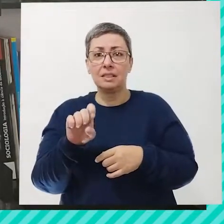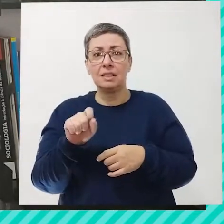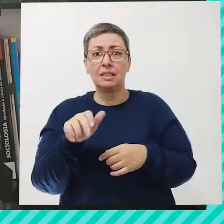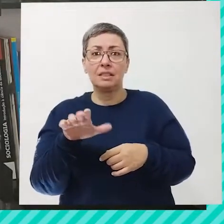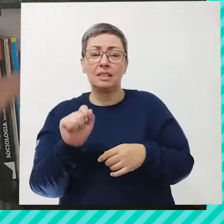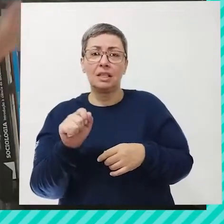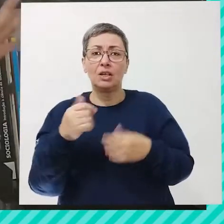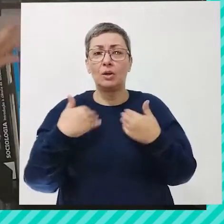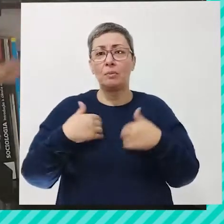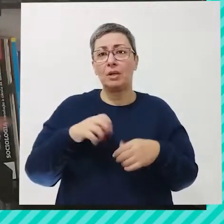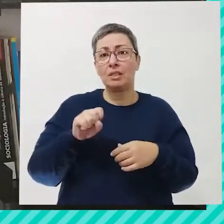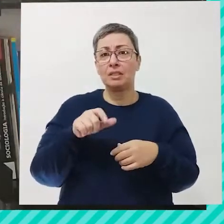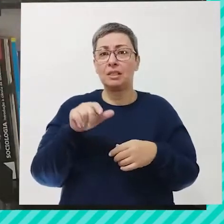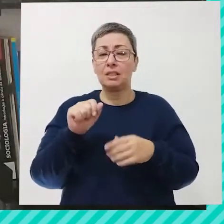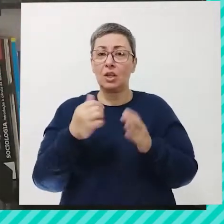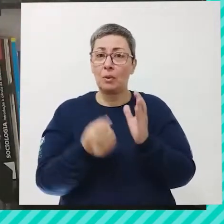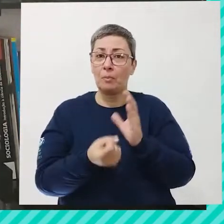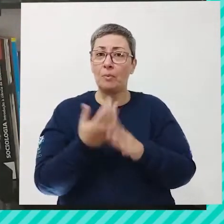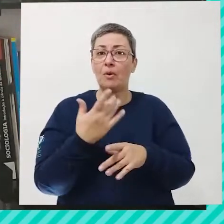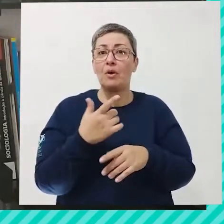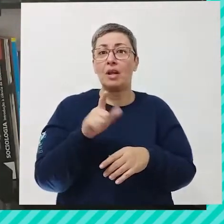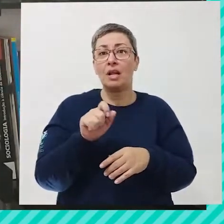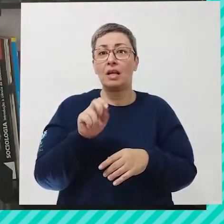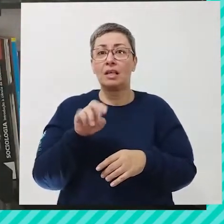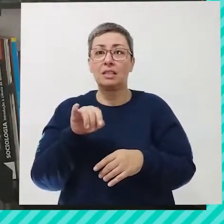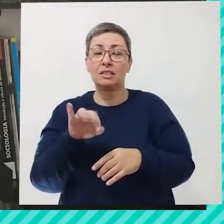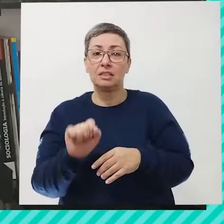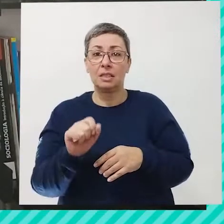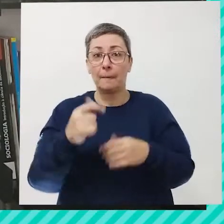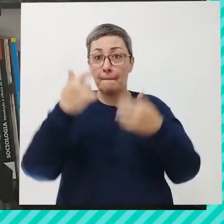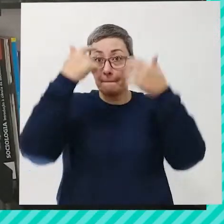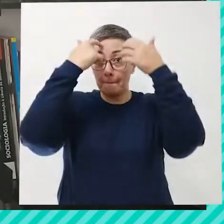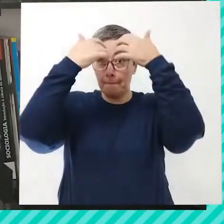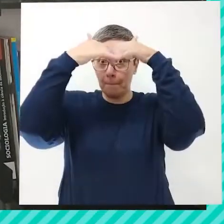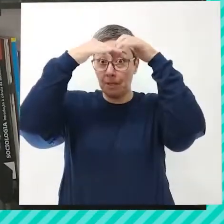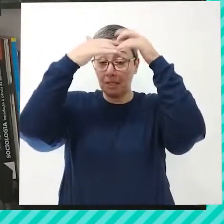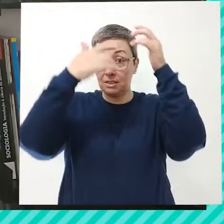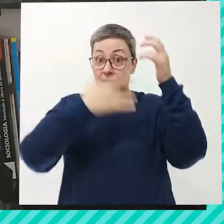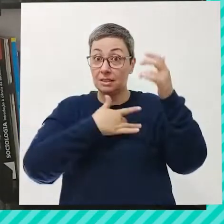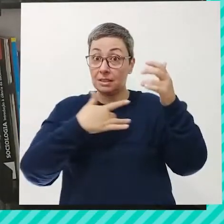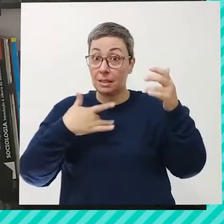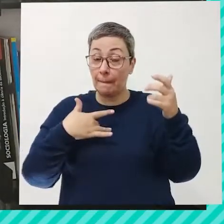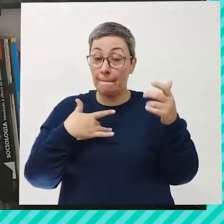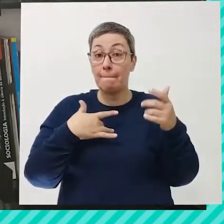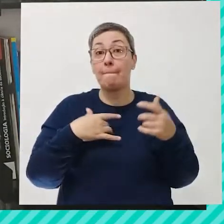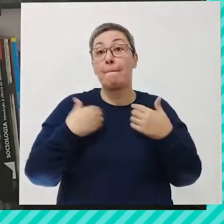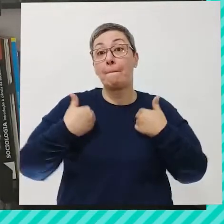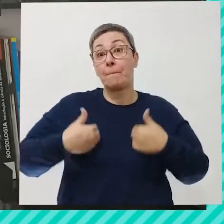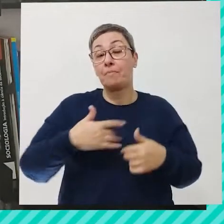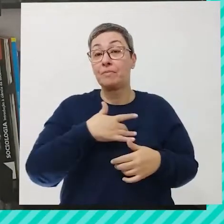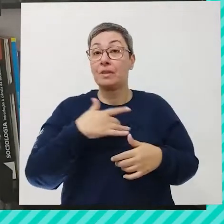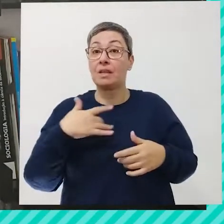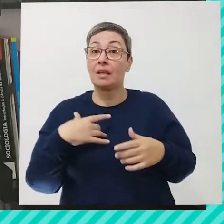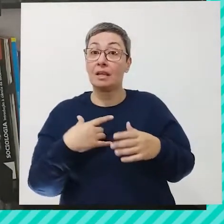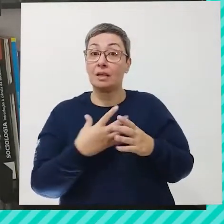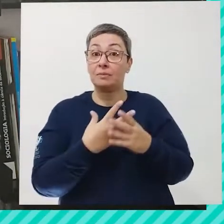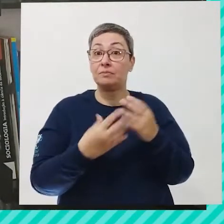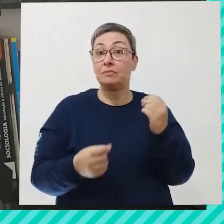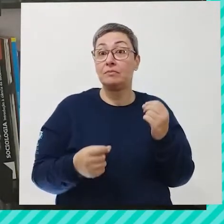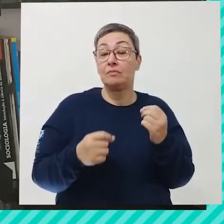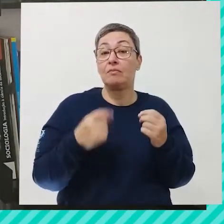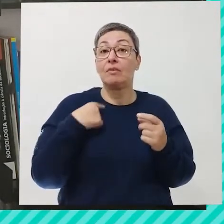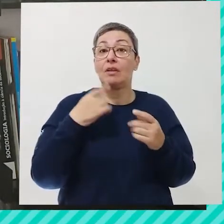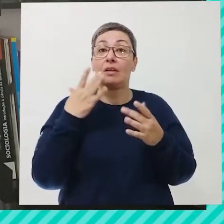expressão derivada da sátira